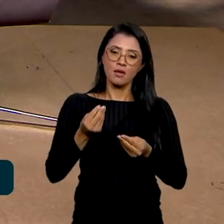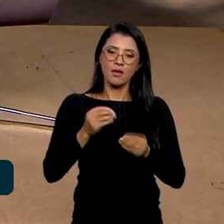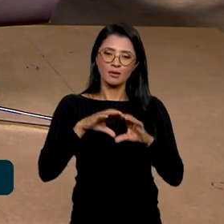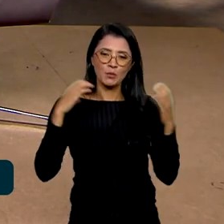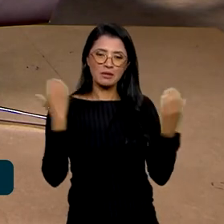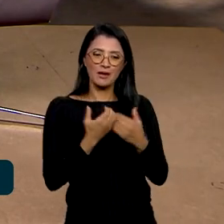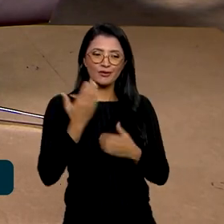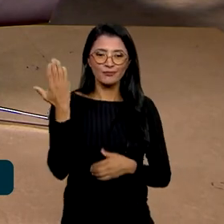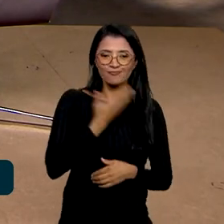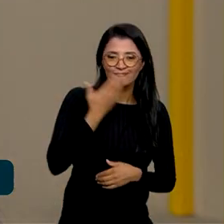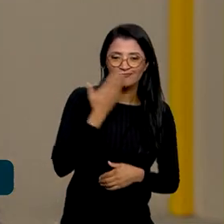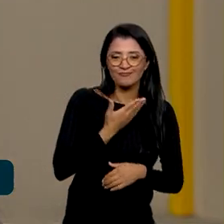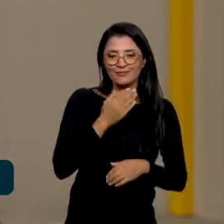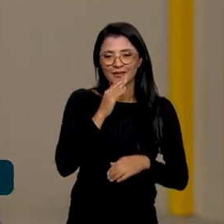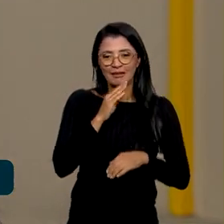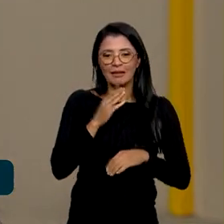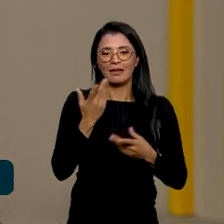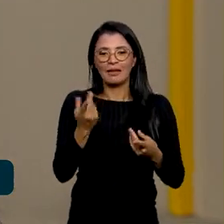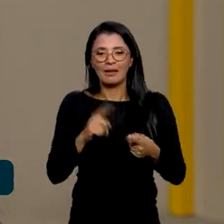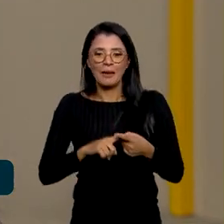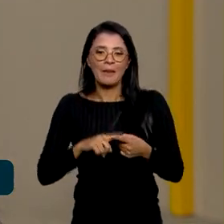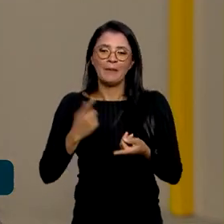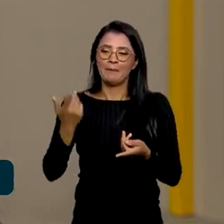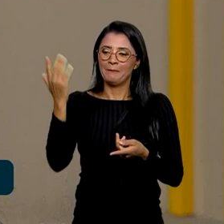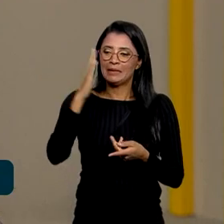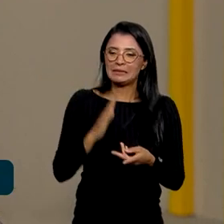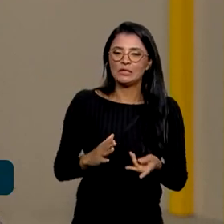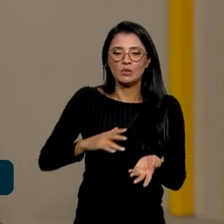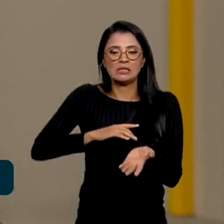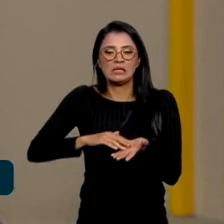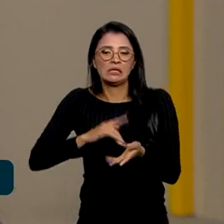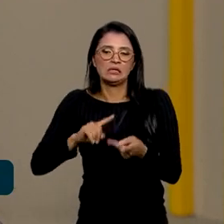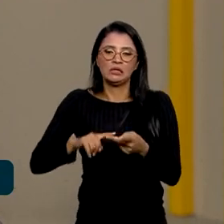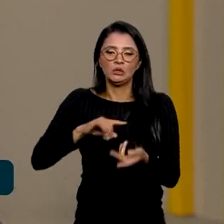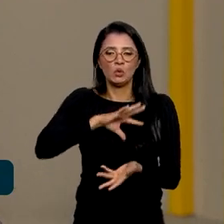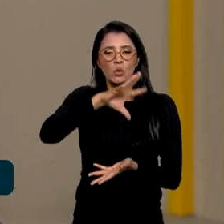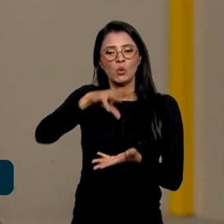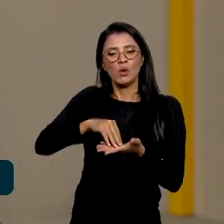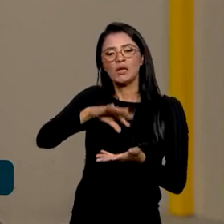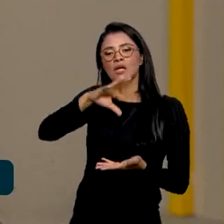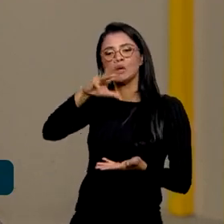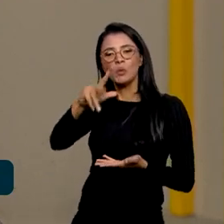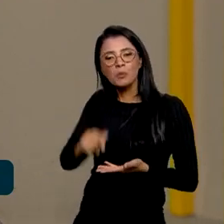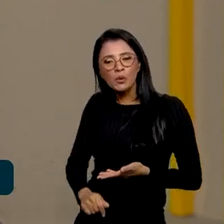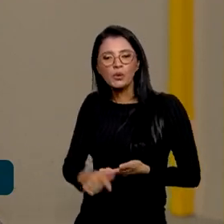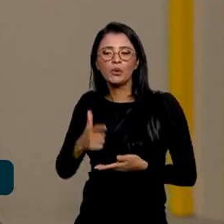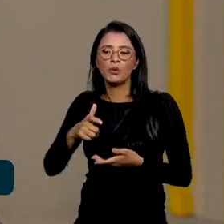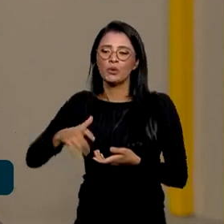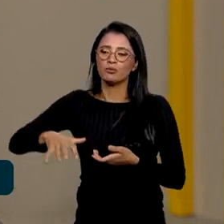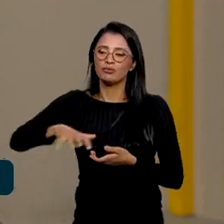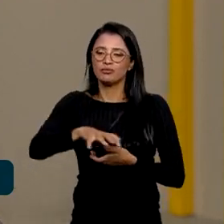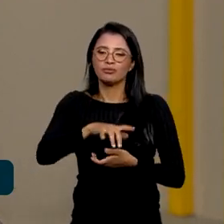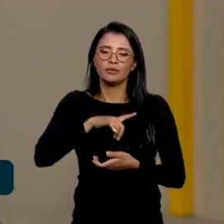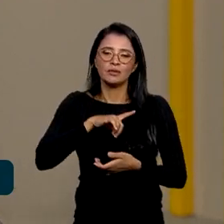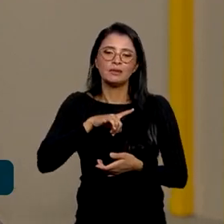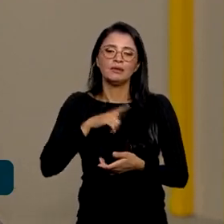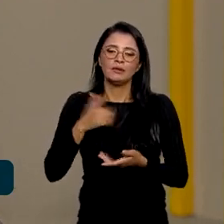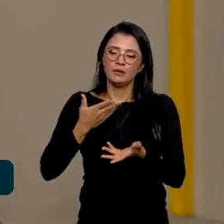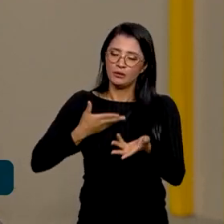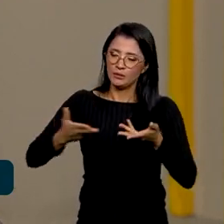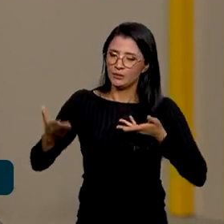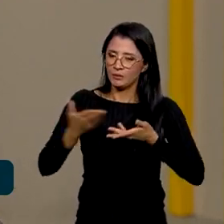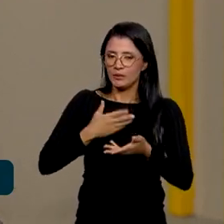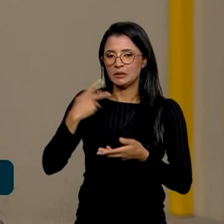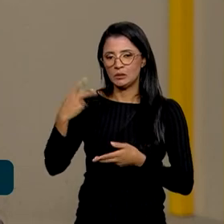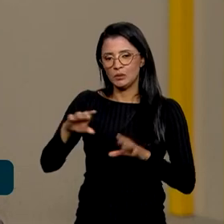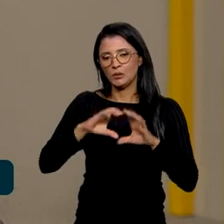invisíveis, e hoje você tem Brasil Cigano, Brasil Quilombola, programas intersetoriais, interfederativos, que conversam com